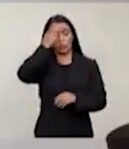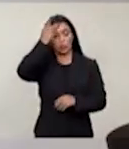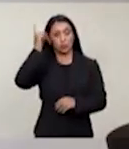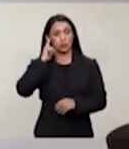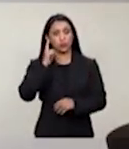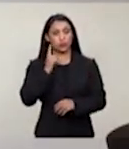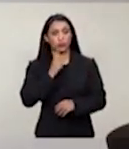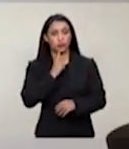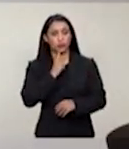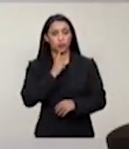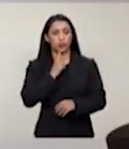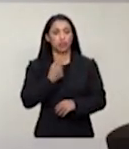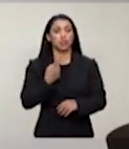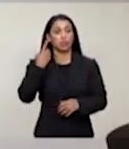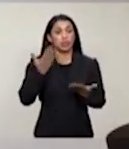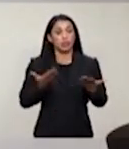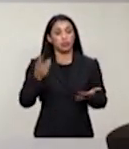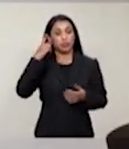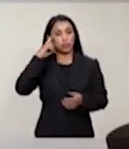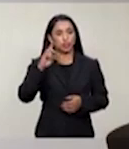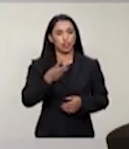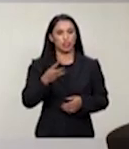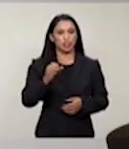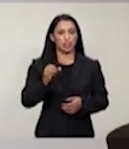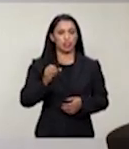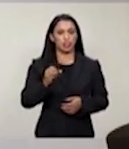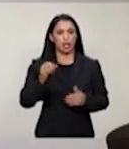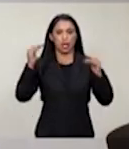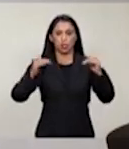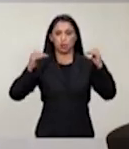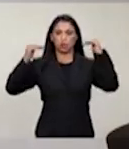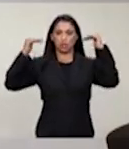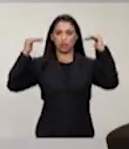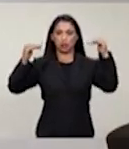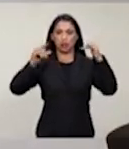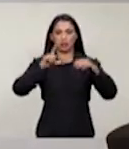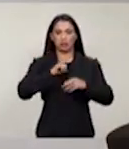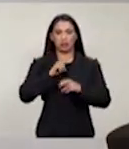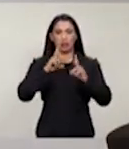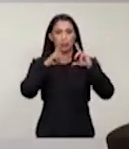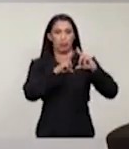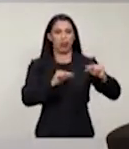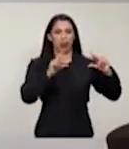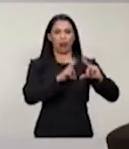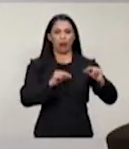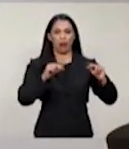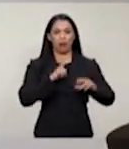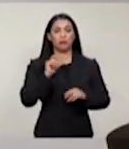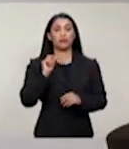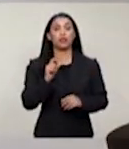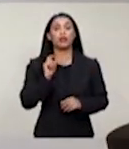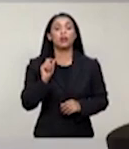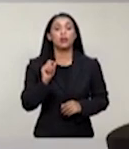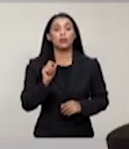todas as autoridades que fizeram uso da palavra, no Planalto Nacional, em momento nenhum, se mencionou